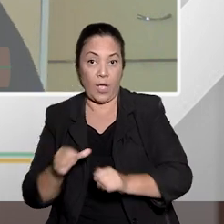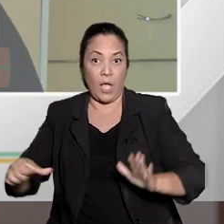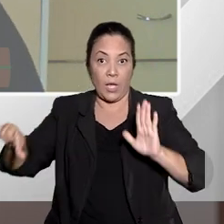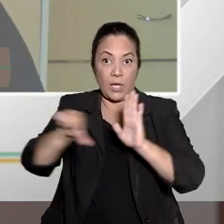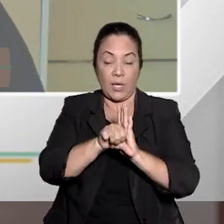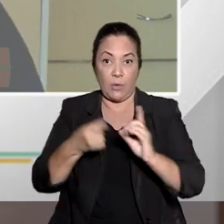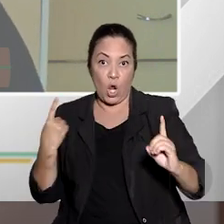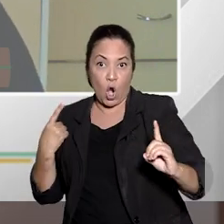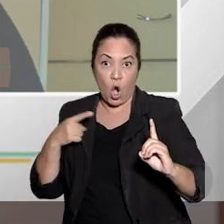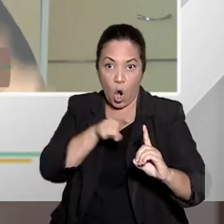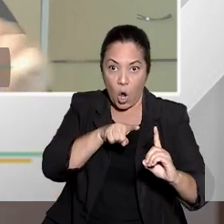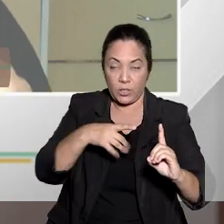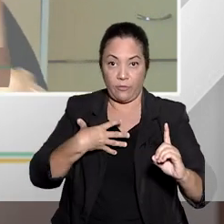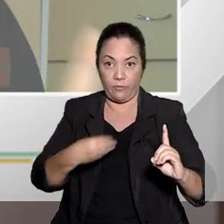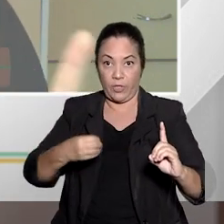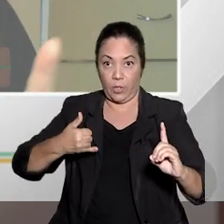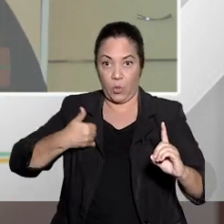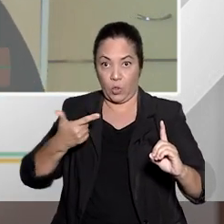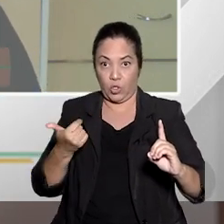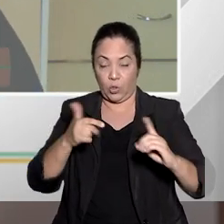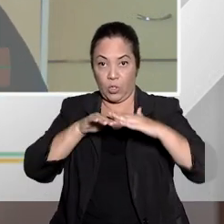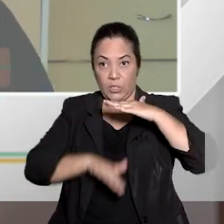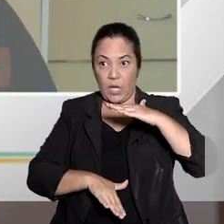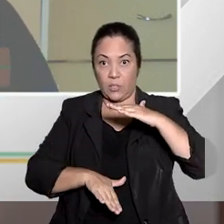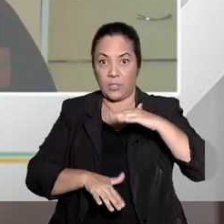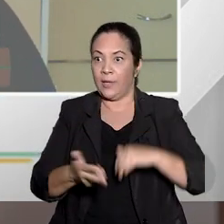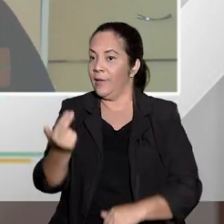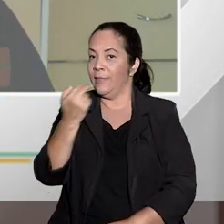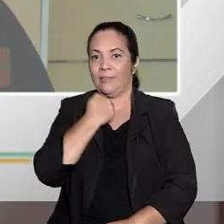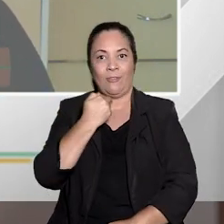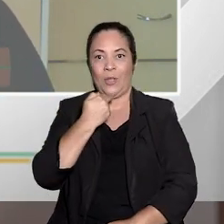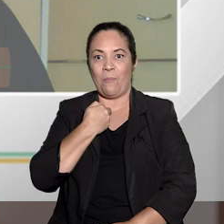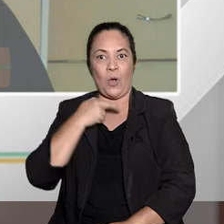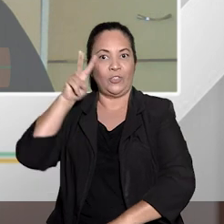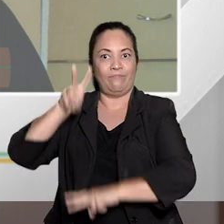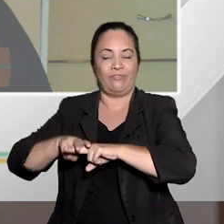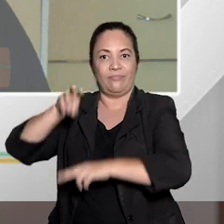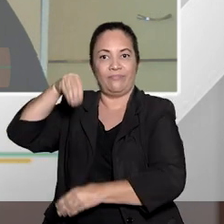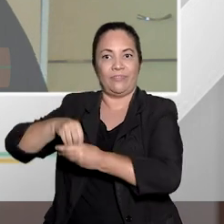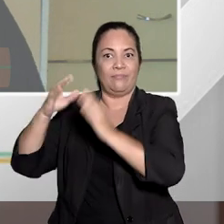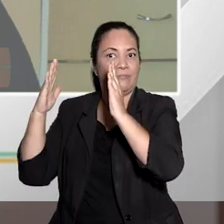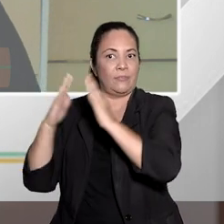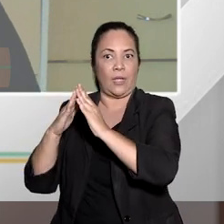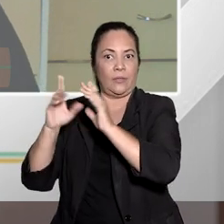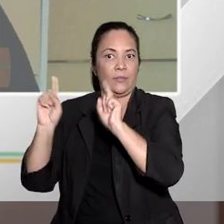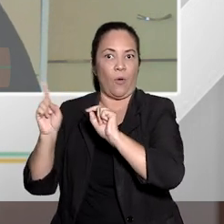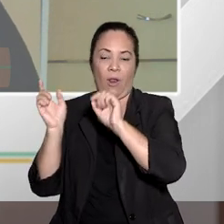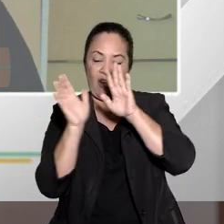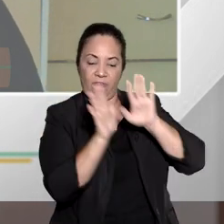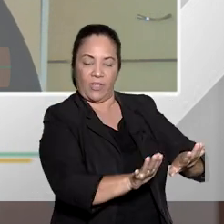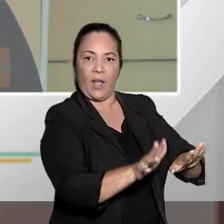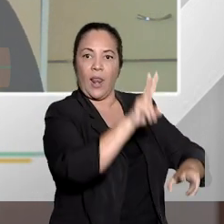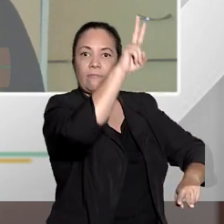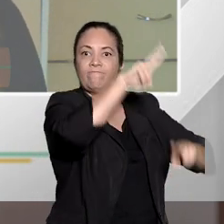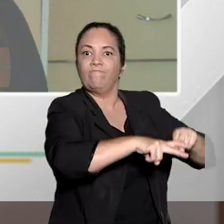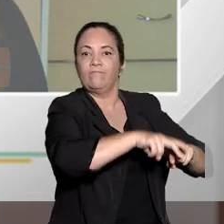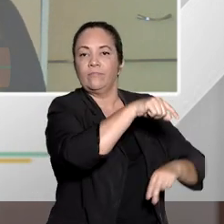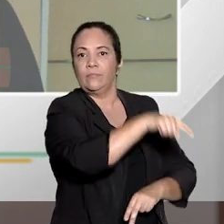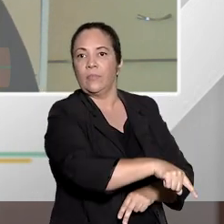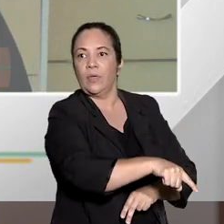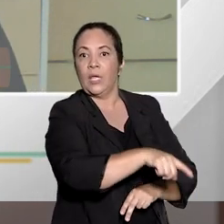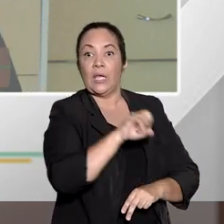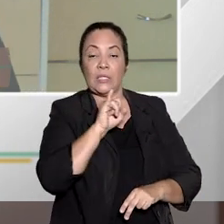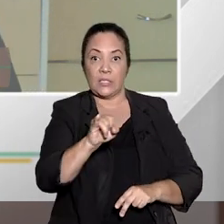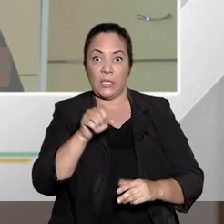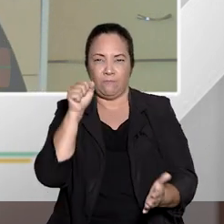filho menor de 12 anos, ela não vai ter o benefício da prisão domiciliar. Se ela pratica um crime com violência ou